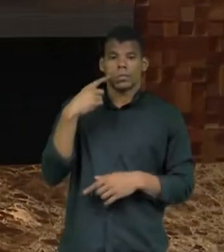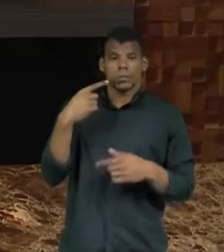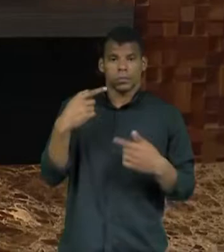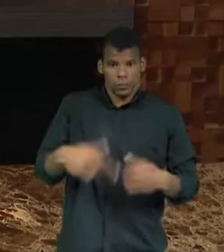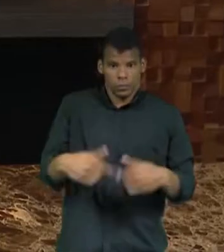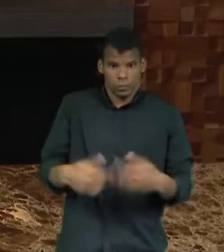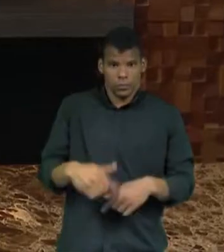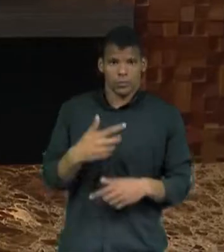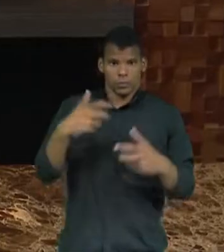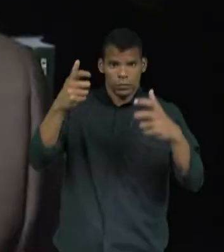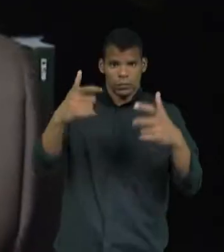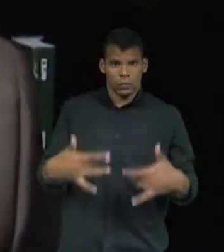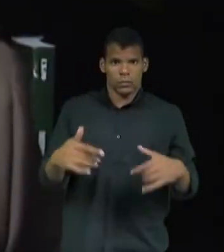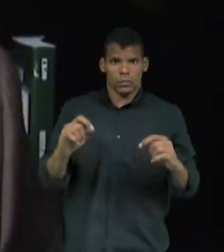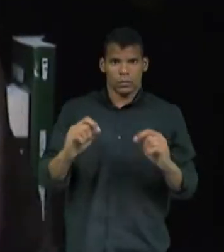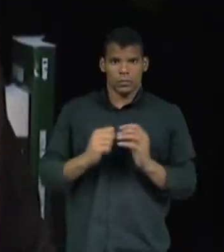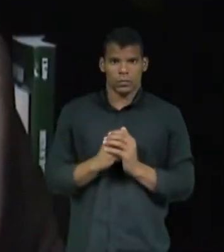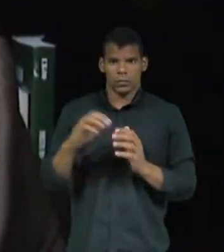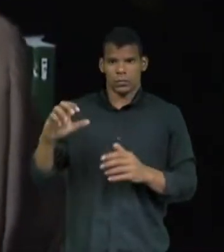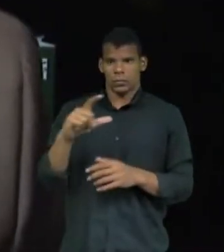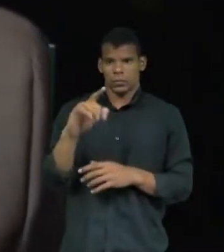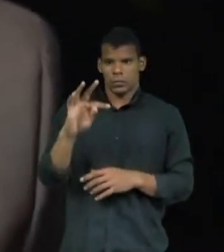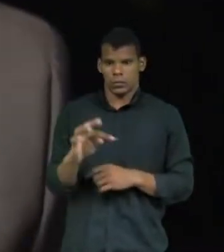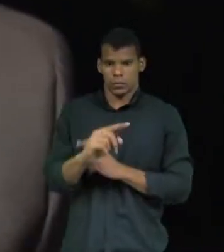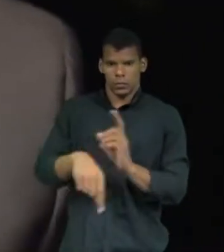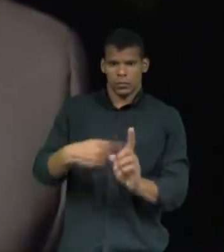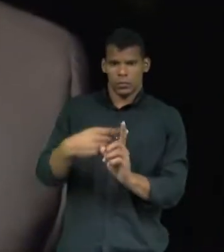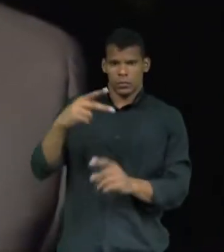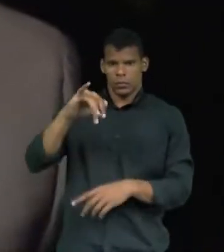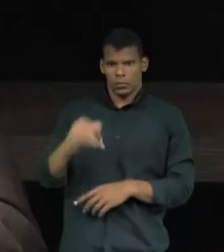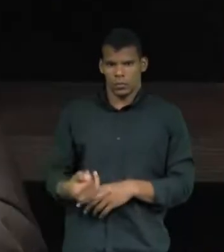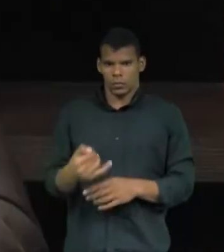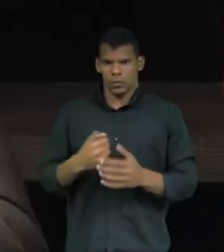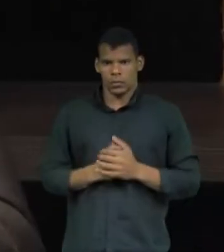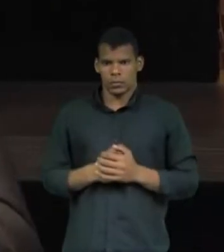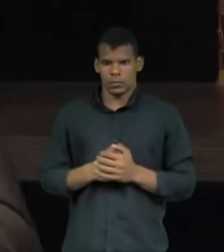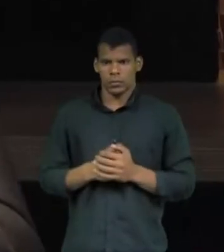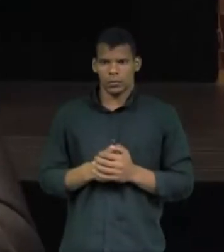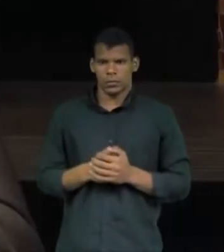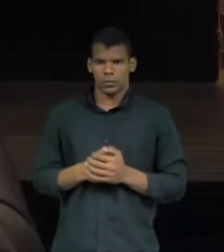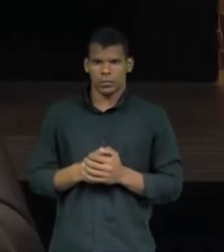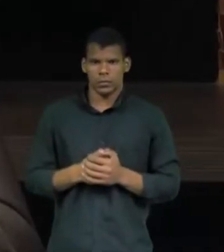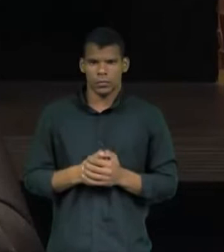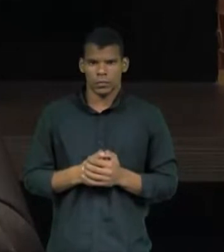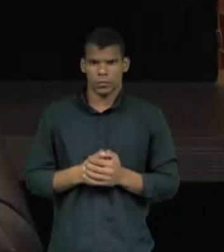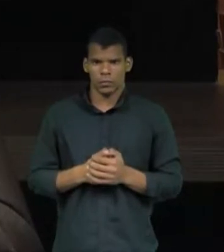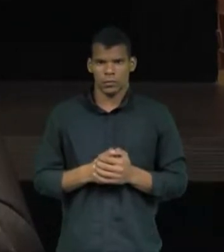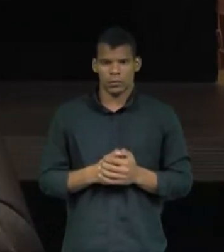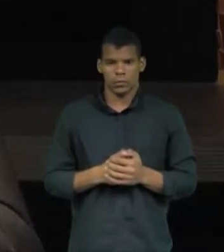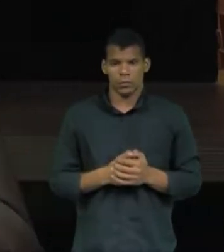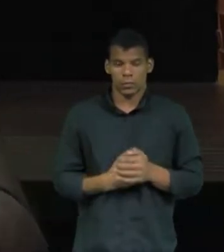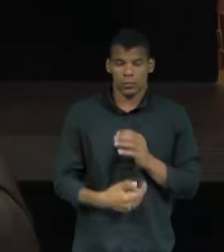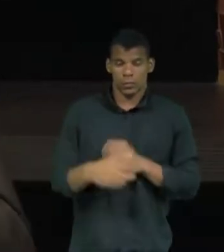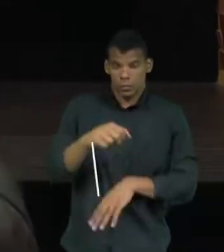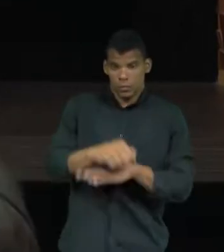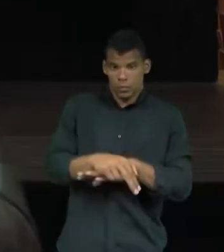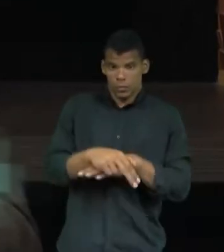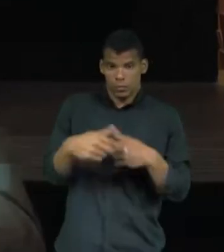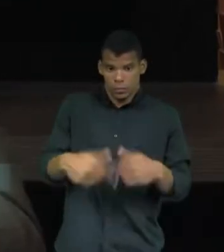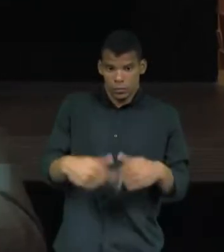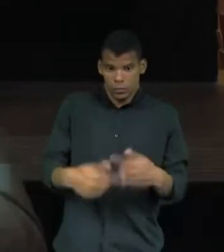é CLT e PJ e qual a diferença entre esses contratos. Todo empregado que prestar serviço com